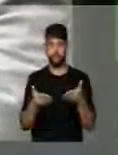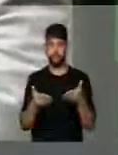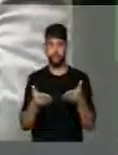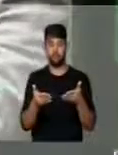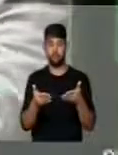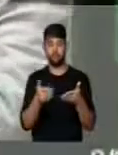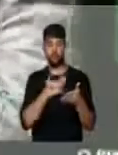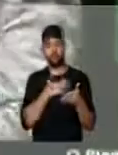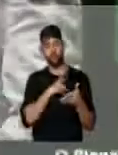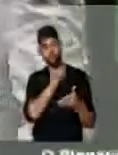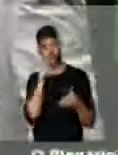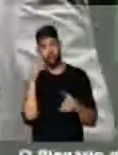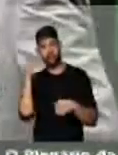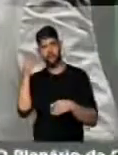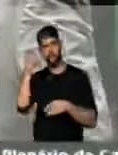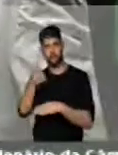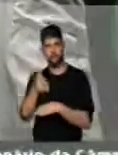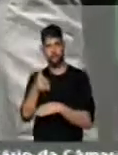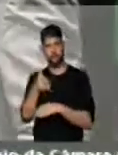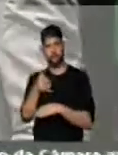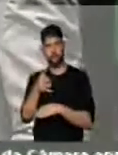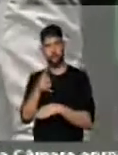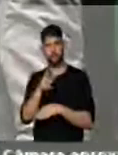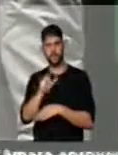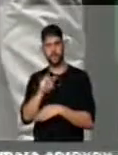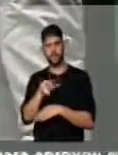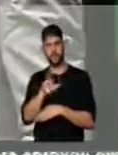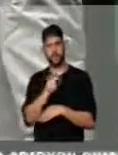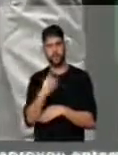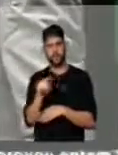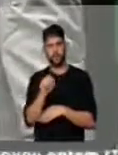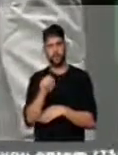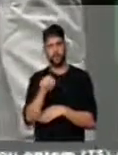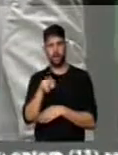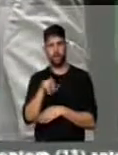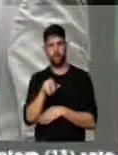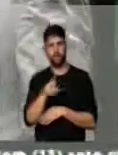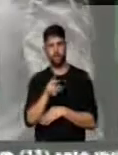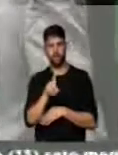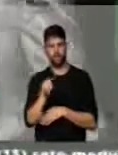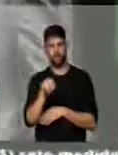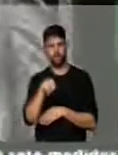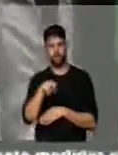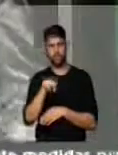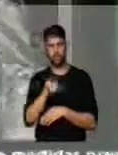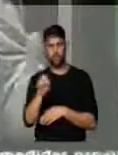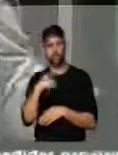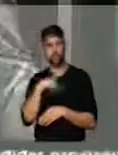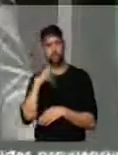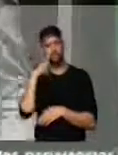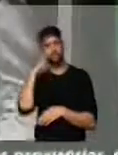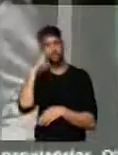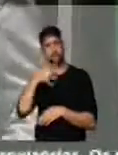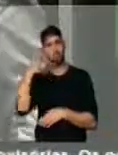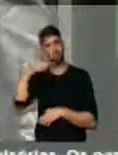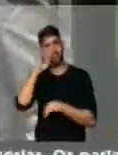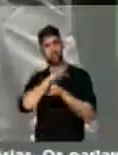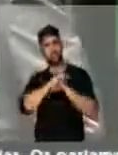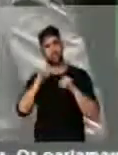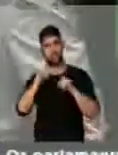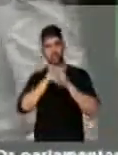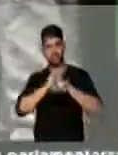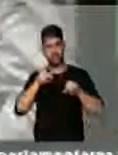eu fui a São Raimundo Nonato, assisti a comício de campanha